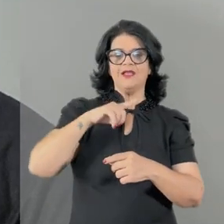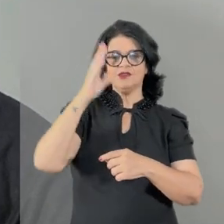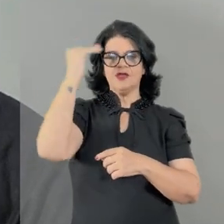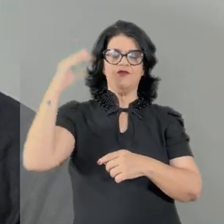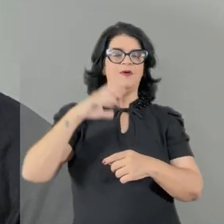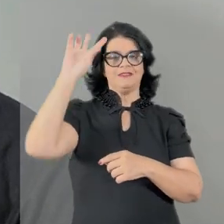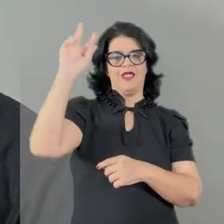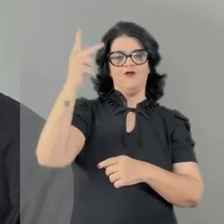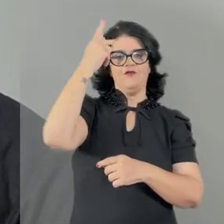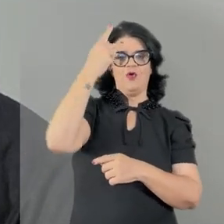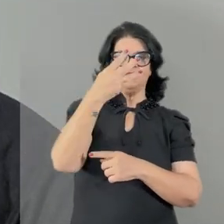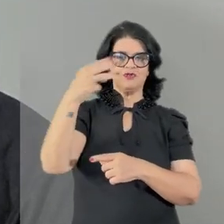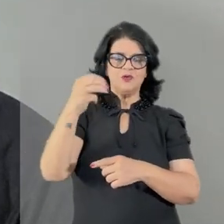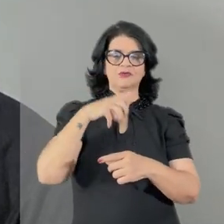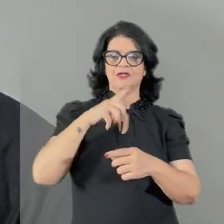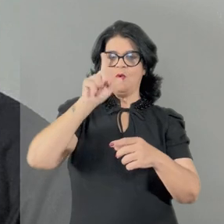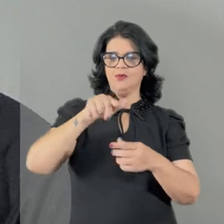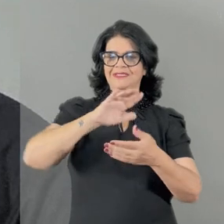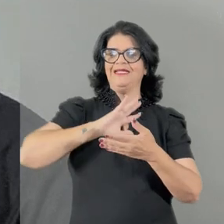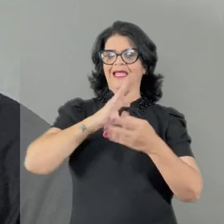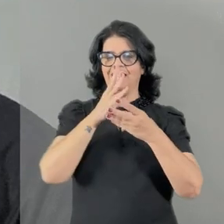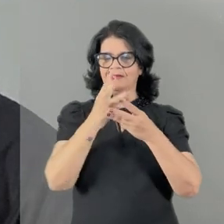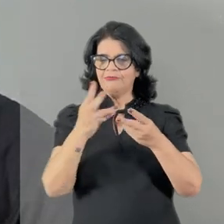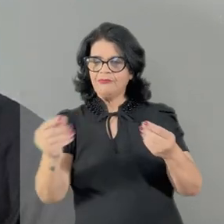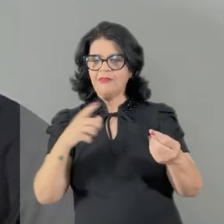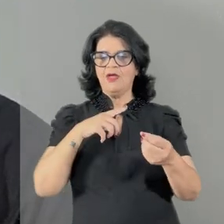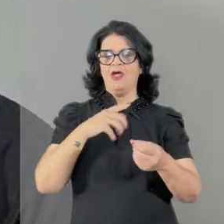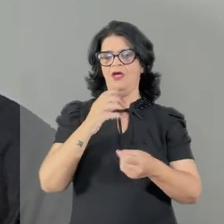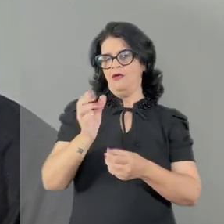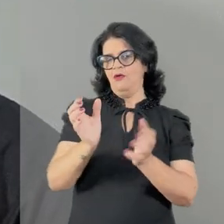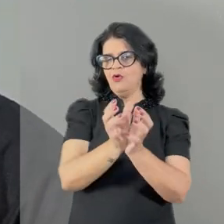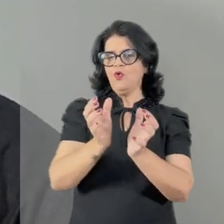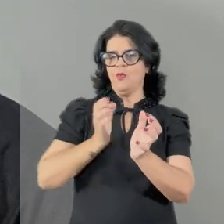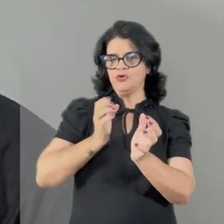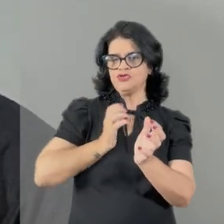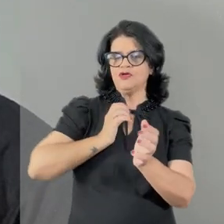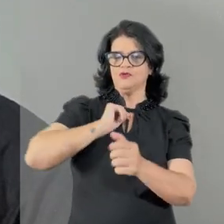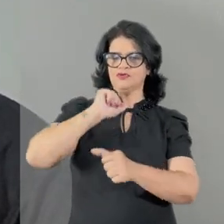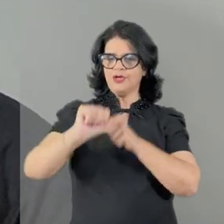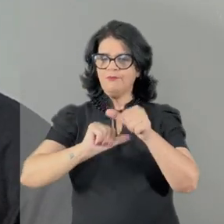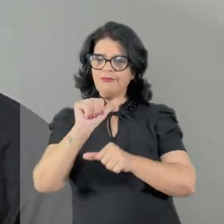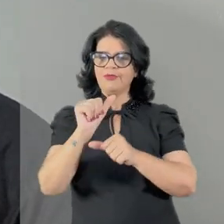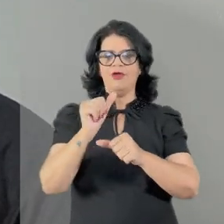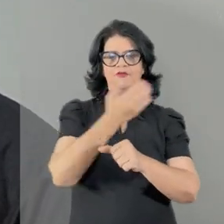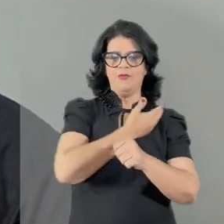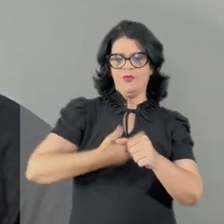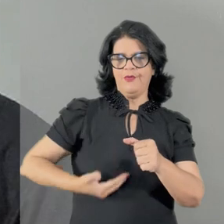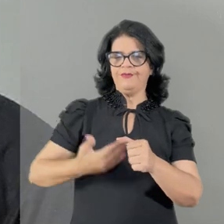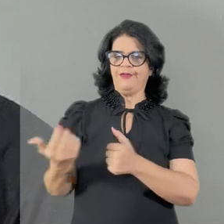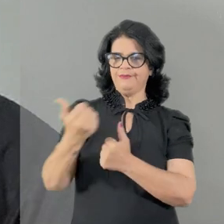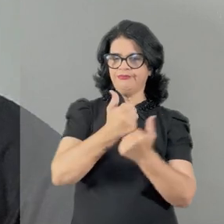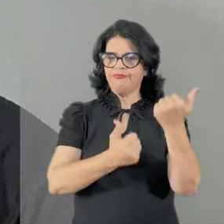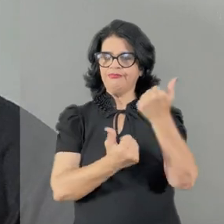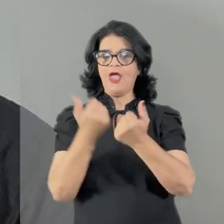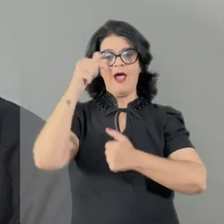a famosa Revolução de 30, onde derrubou parte das antigas oligarquias que se rebasavam no poder na presidência do